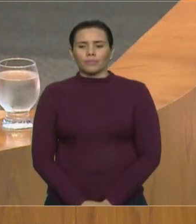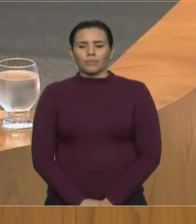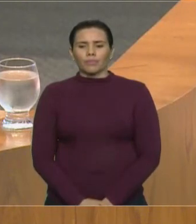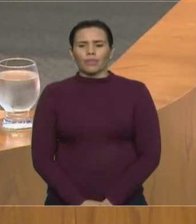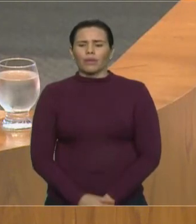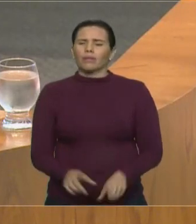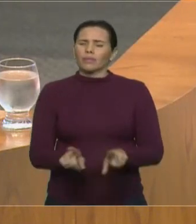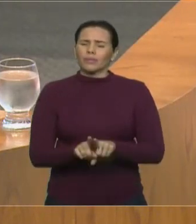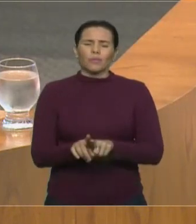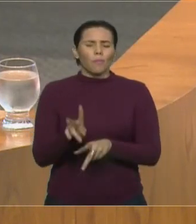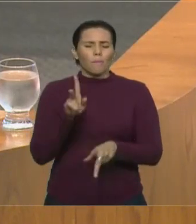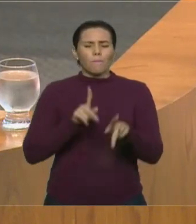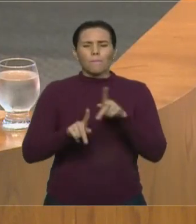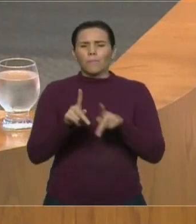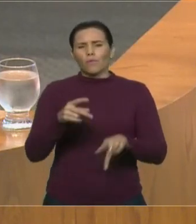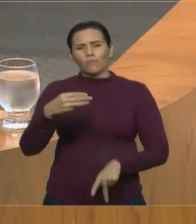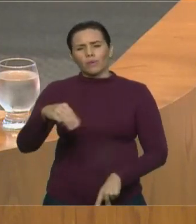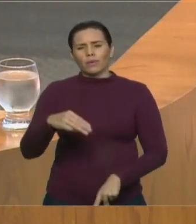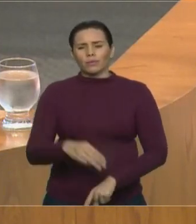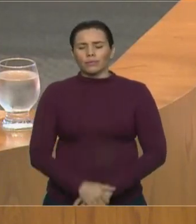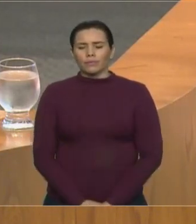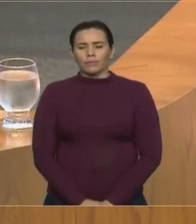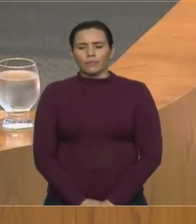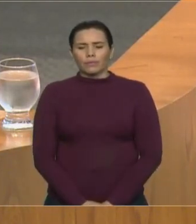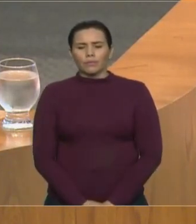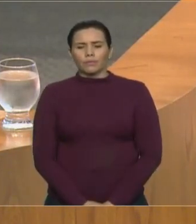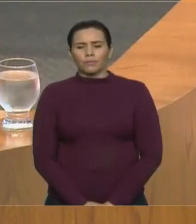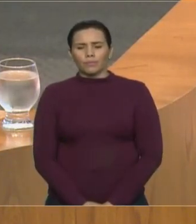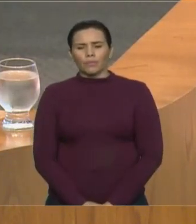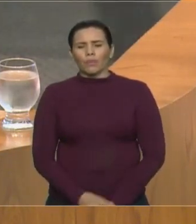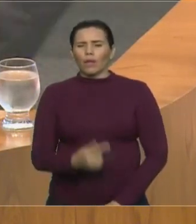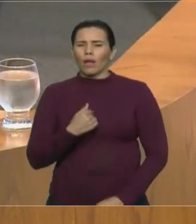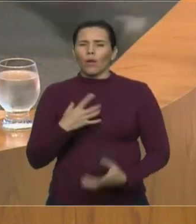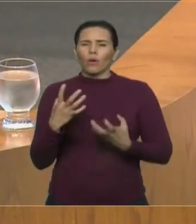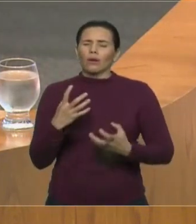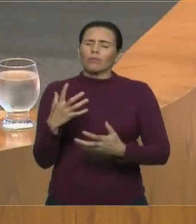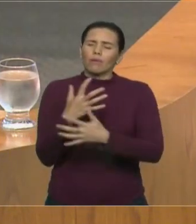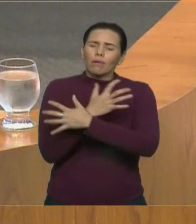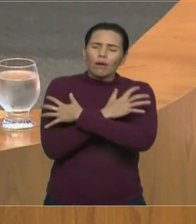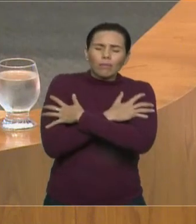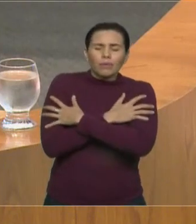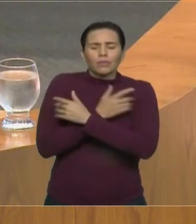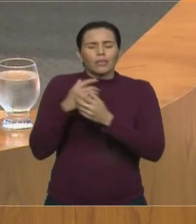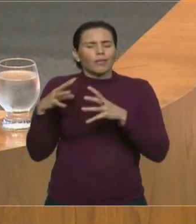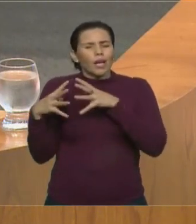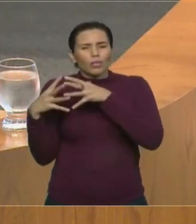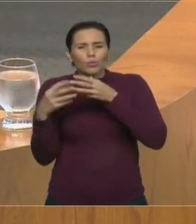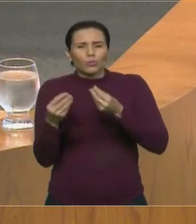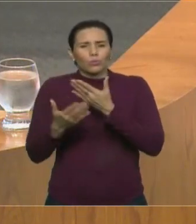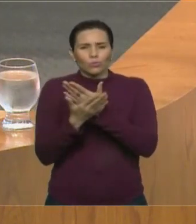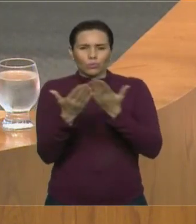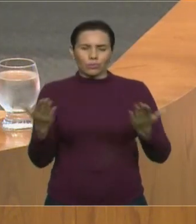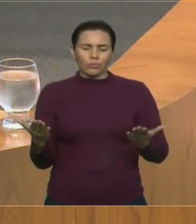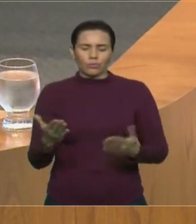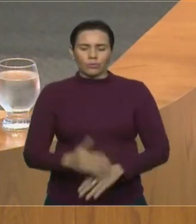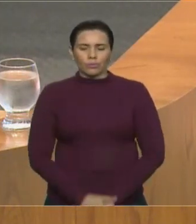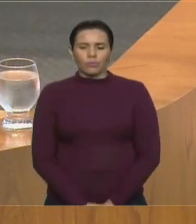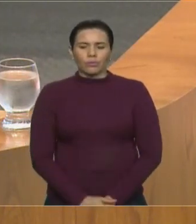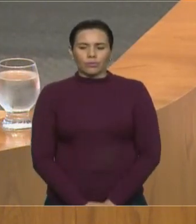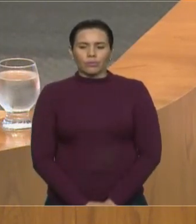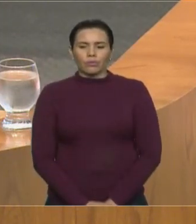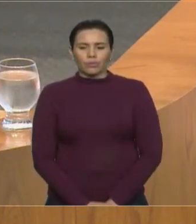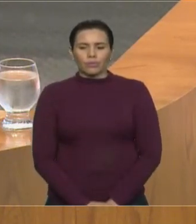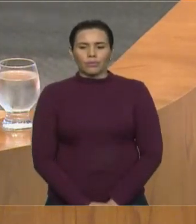Maranhão, sintam-se abraçados por mim. Eu gostaria de iniciar meu primeiro